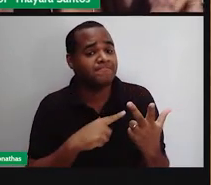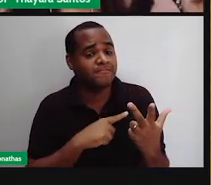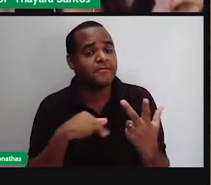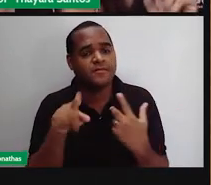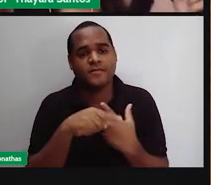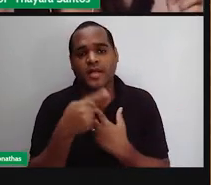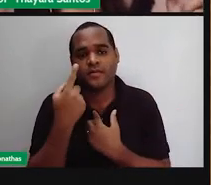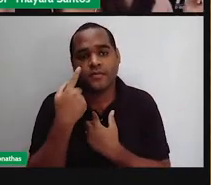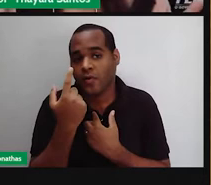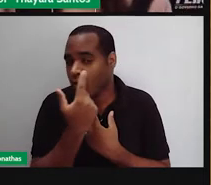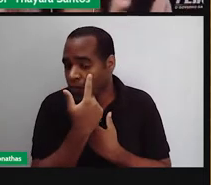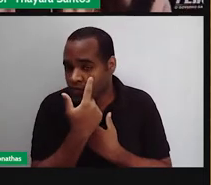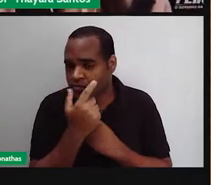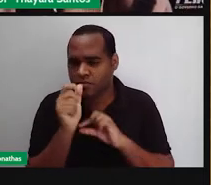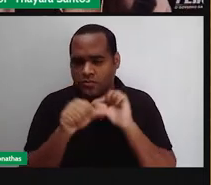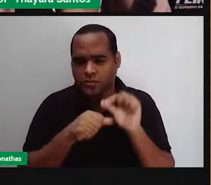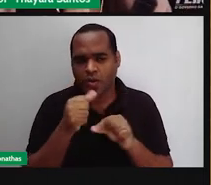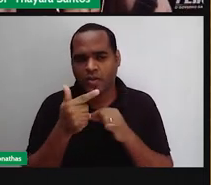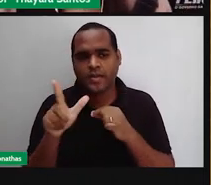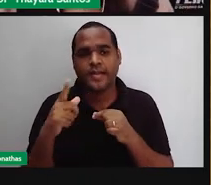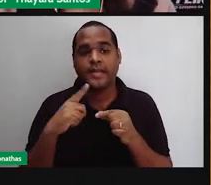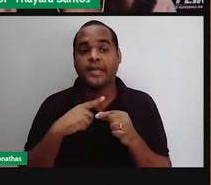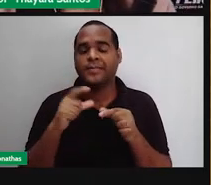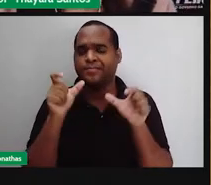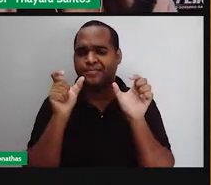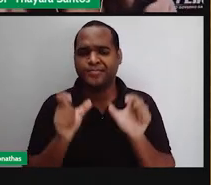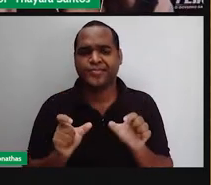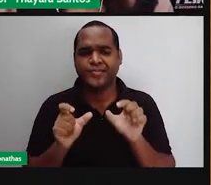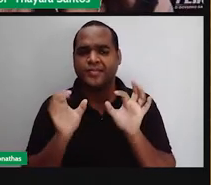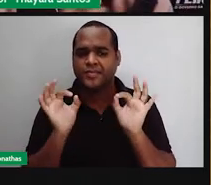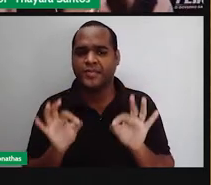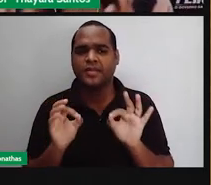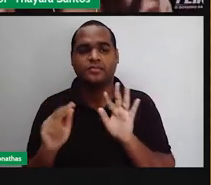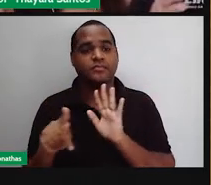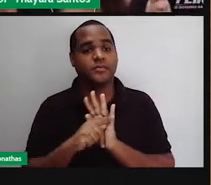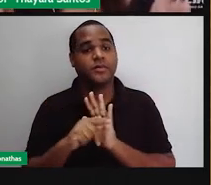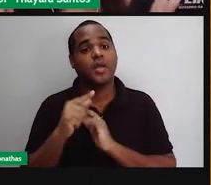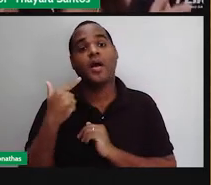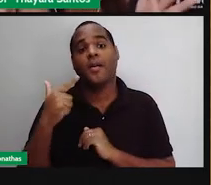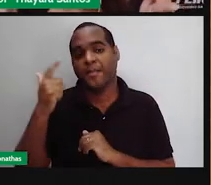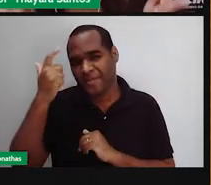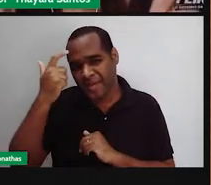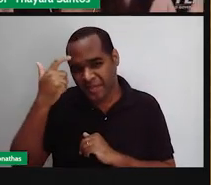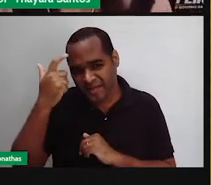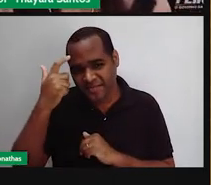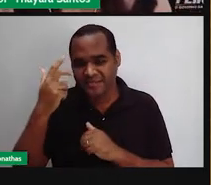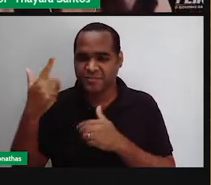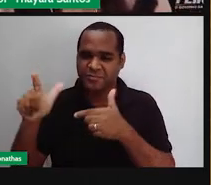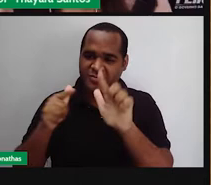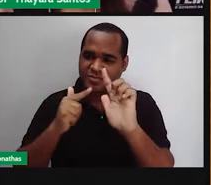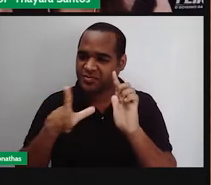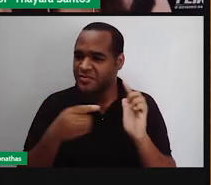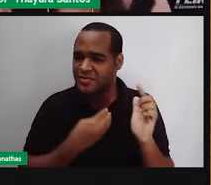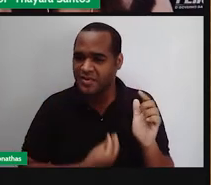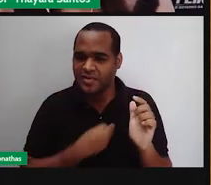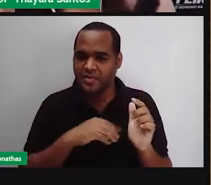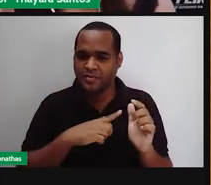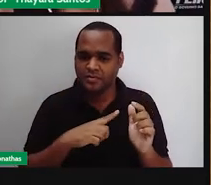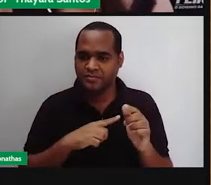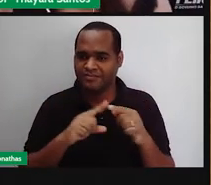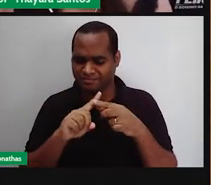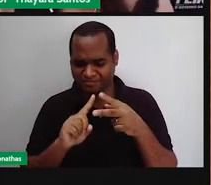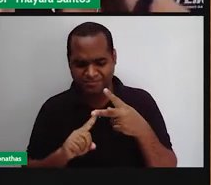que ele recebeu dos dois olhos e transforma isso num objeto único. Porque já pensou se a gente ficasse olhando para as coisas e vendo duas coisas ao mesmo tempo?